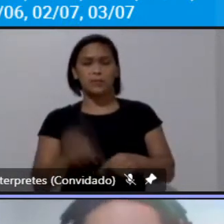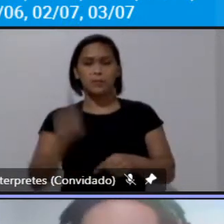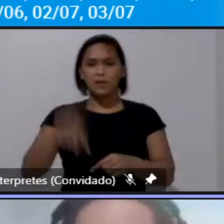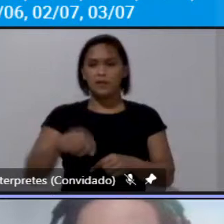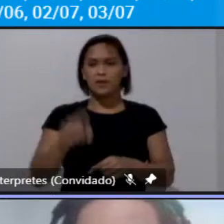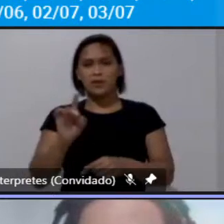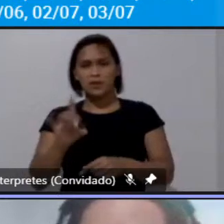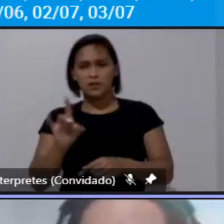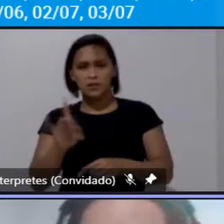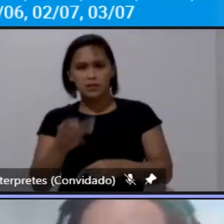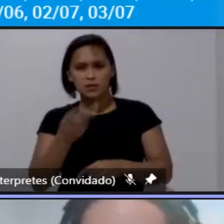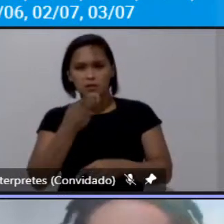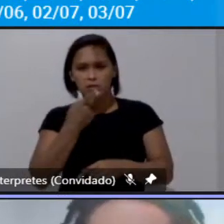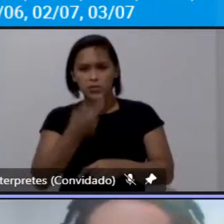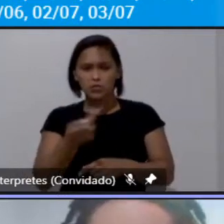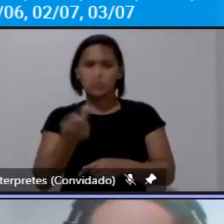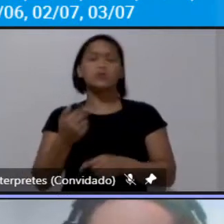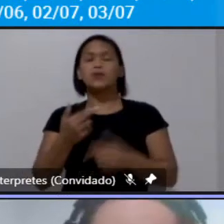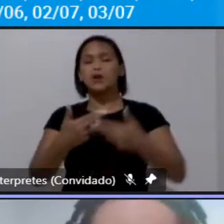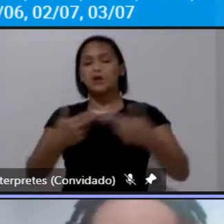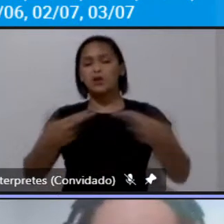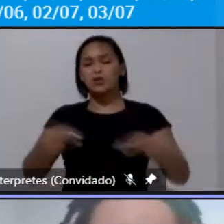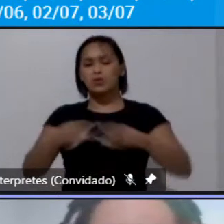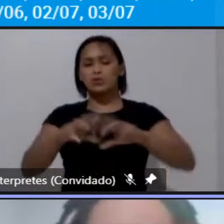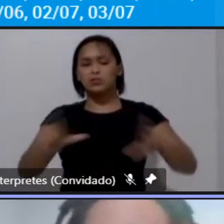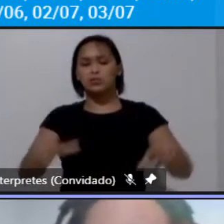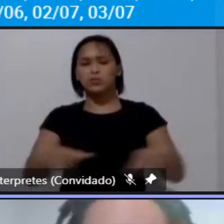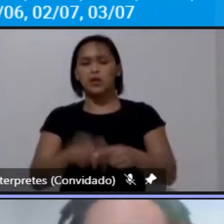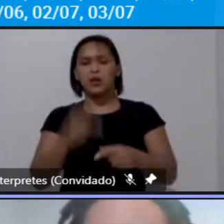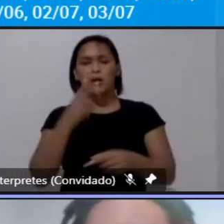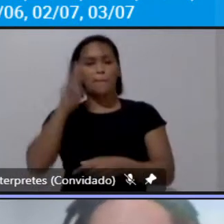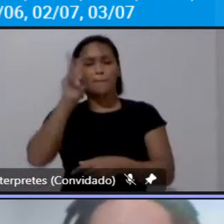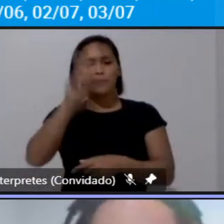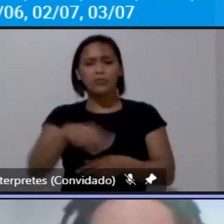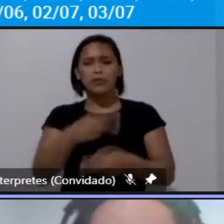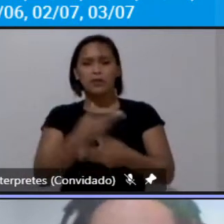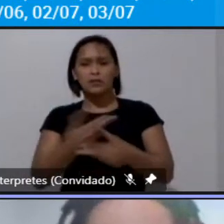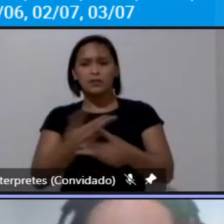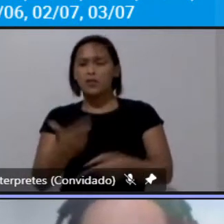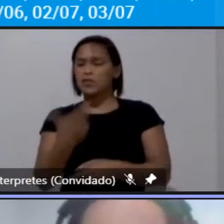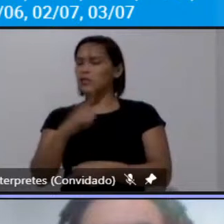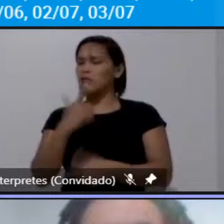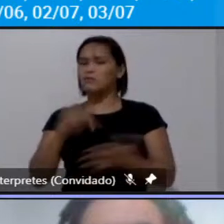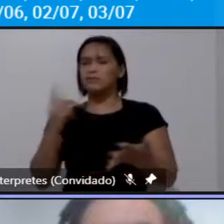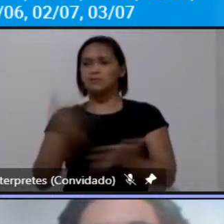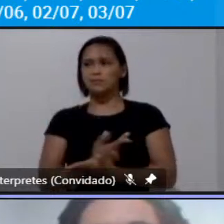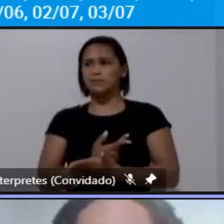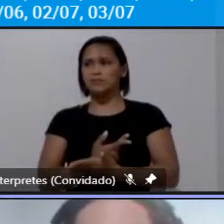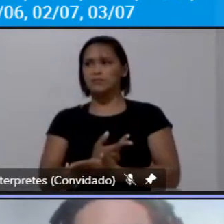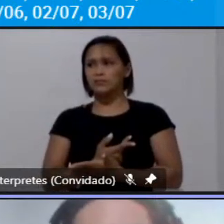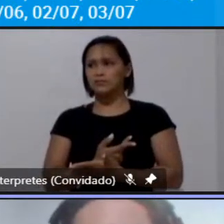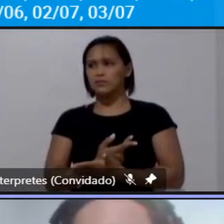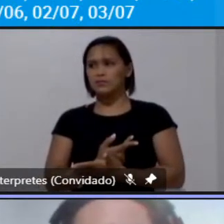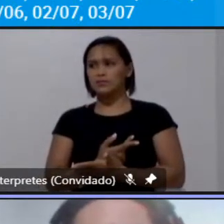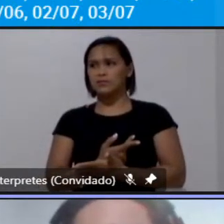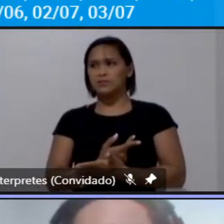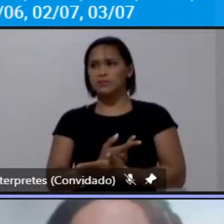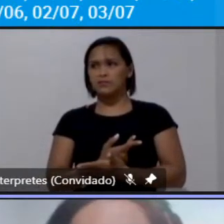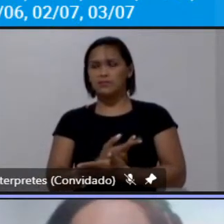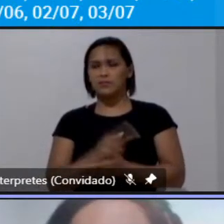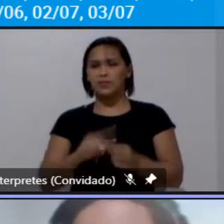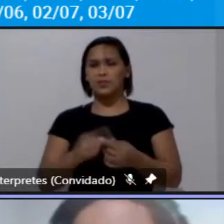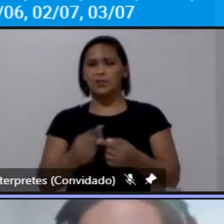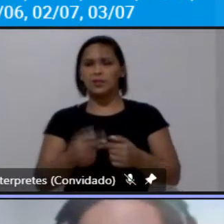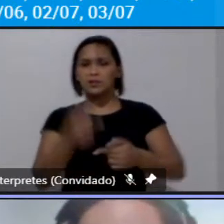só dentro do território e a gente vê que muitas vezes não é o que acontece então na